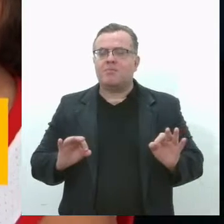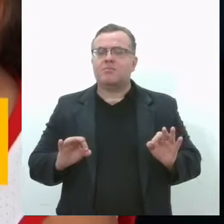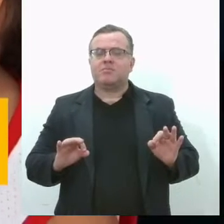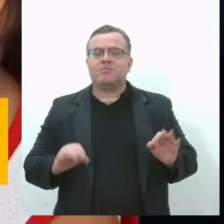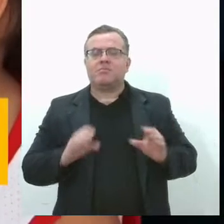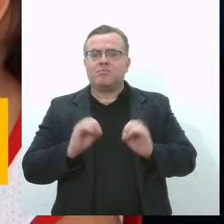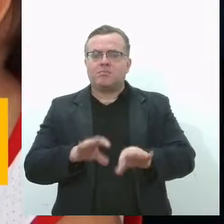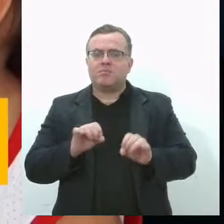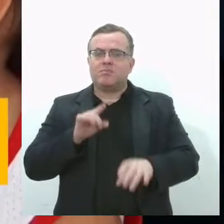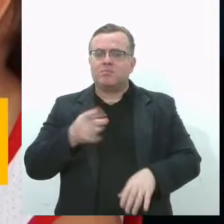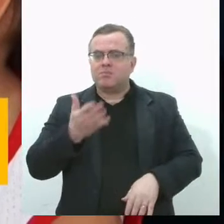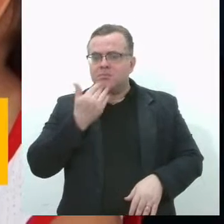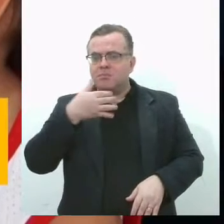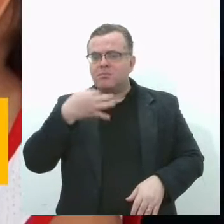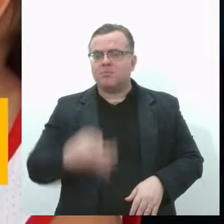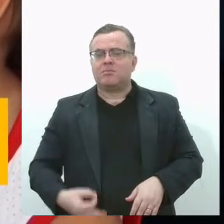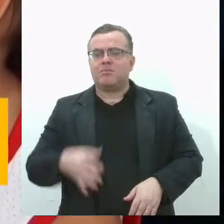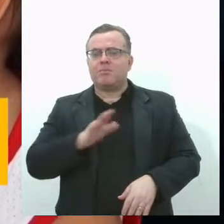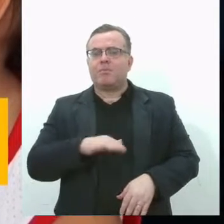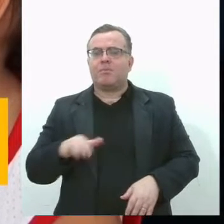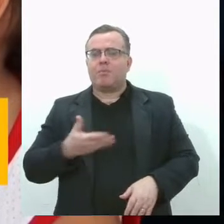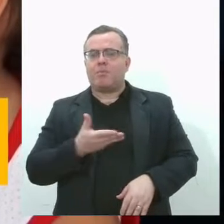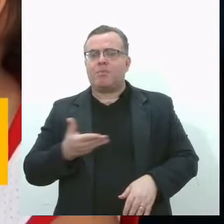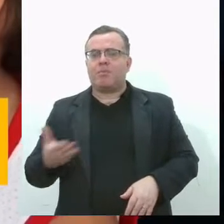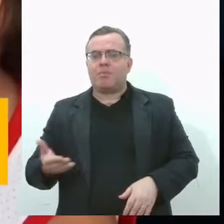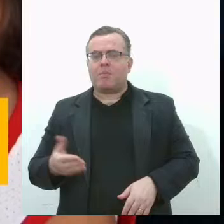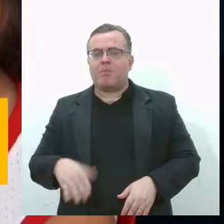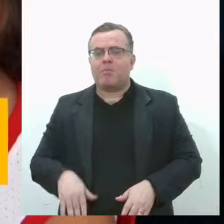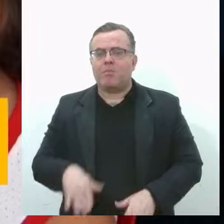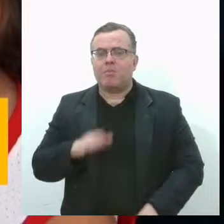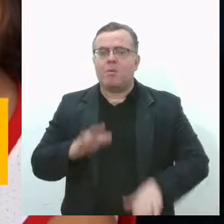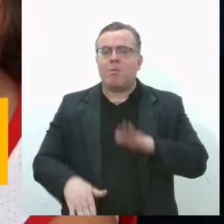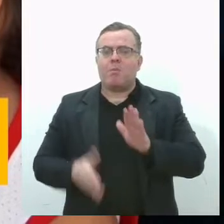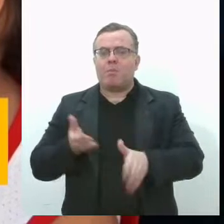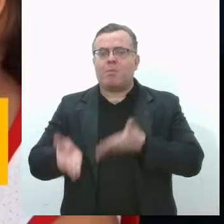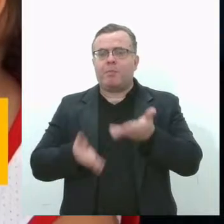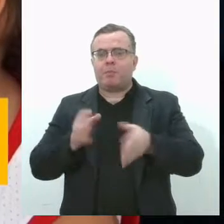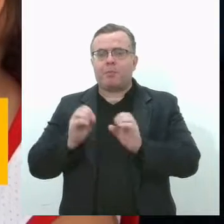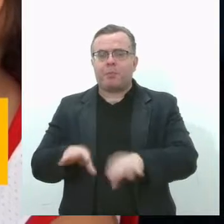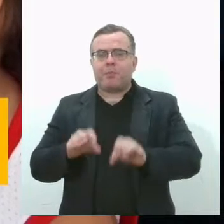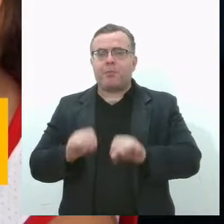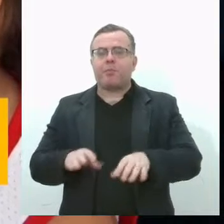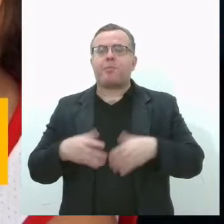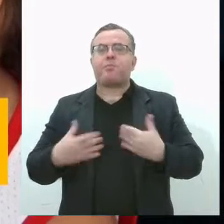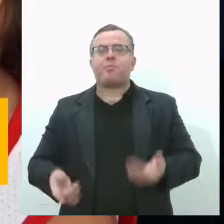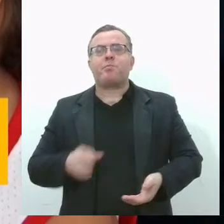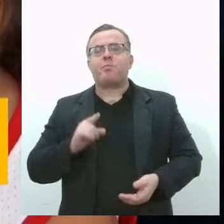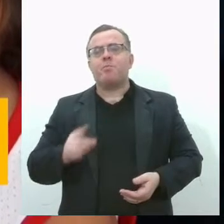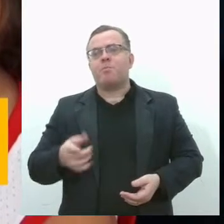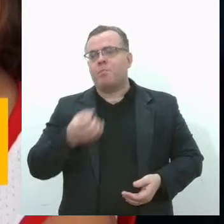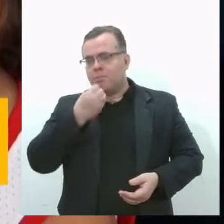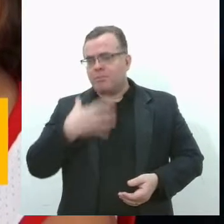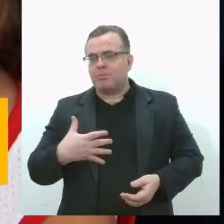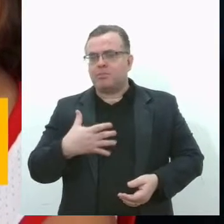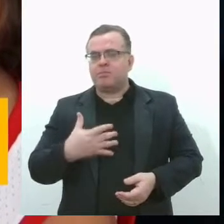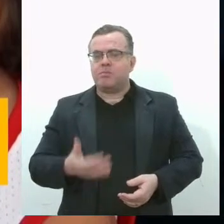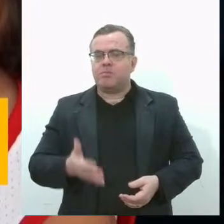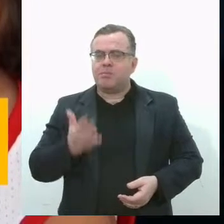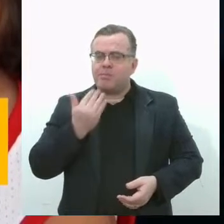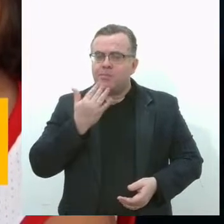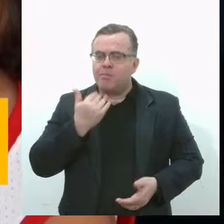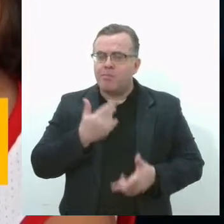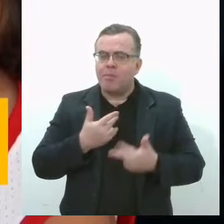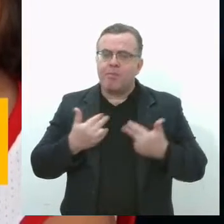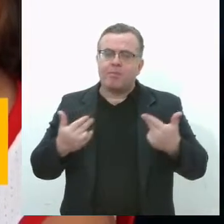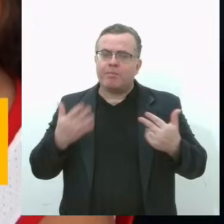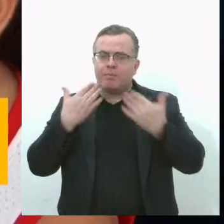ótima para as crianças, porque, às vezes, a gente trabalha em casa tentando fazer uma alimentação saudável, mas na escola foge do